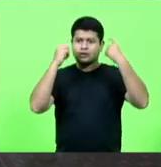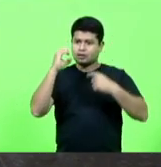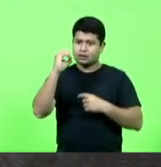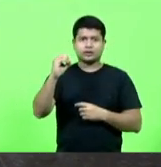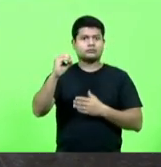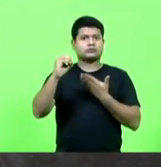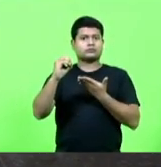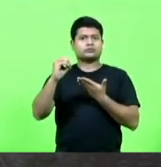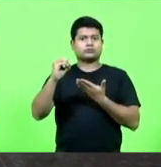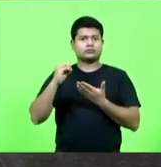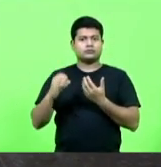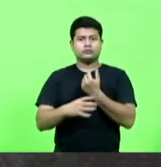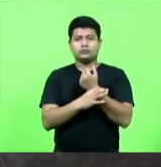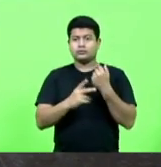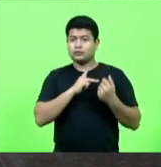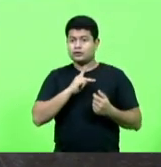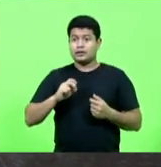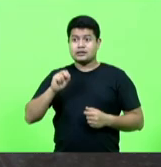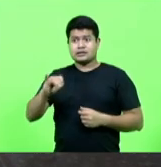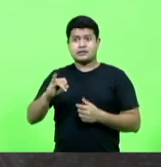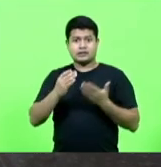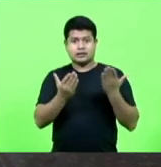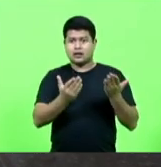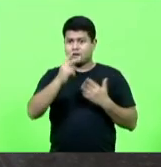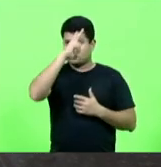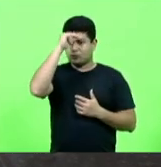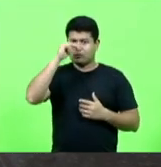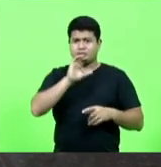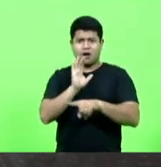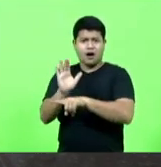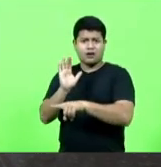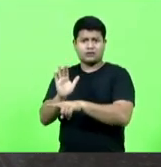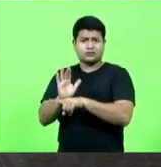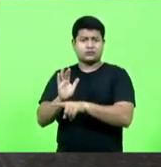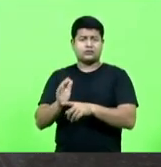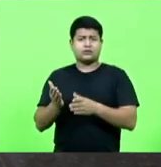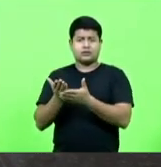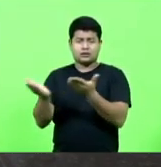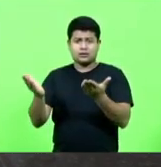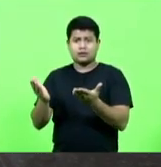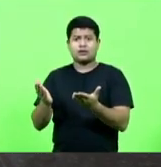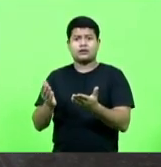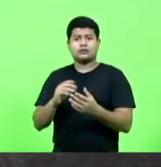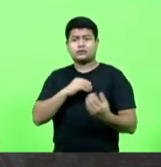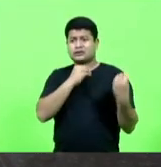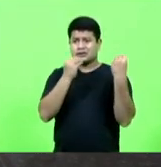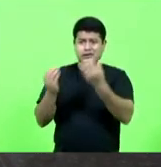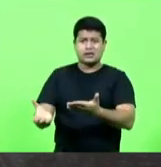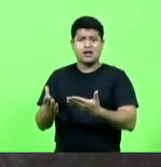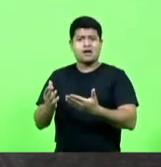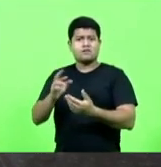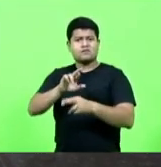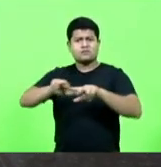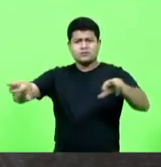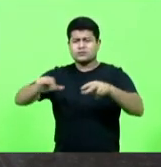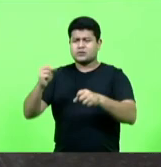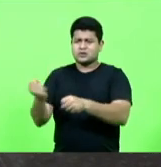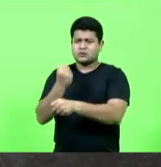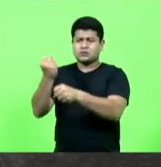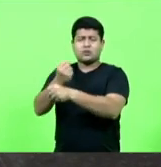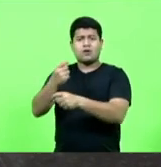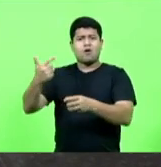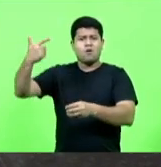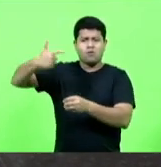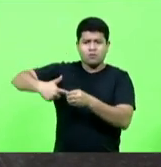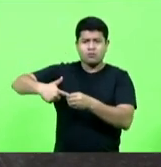prefeitos pagar a gasolina, dar contrapartida para a construção de poços, dar o equipamento, nesse período de pandemia não